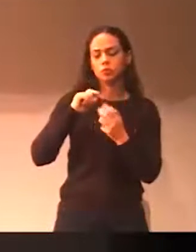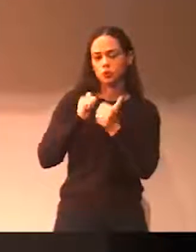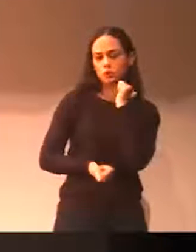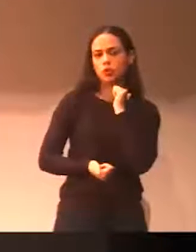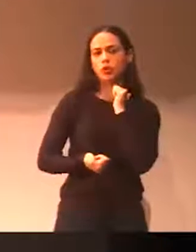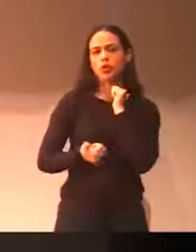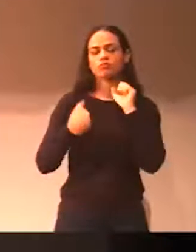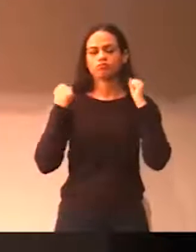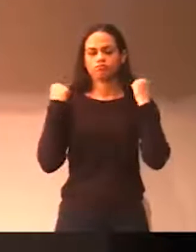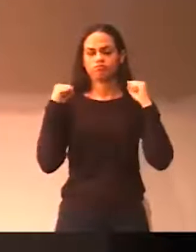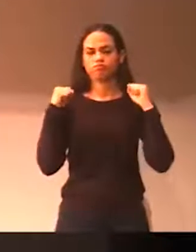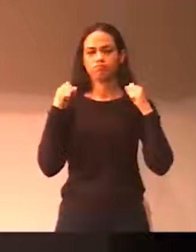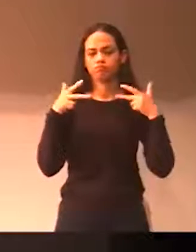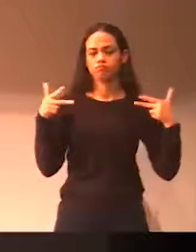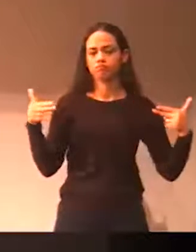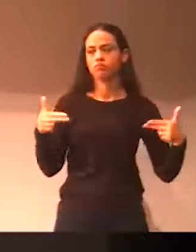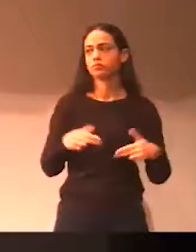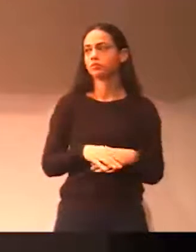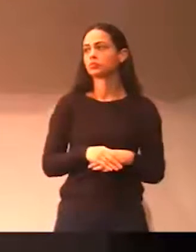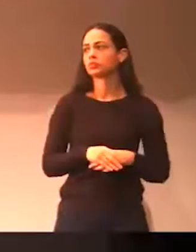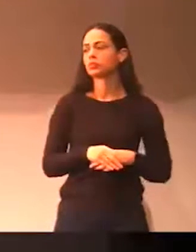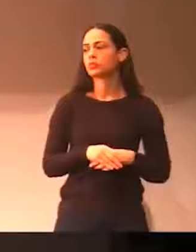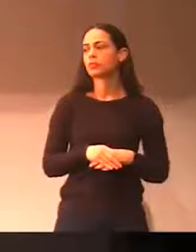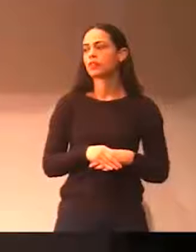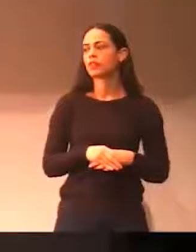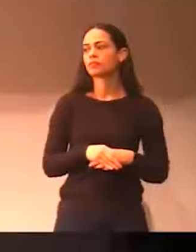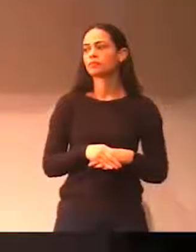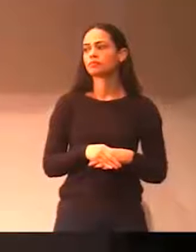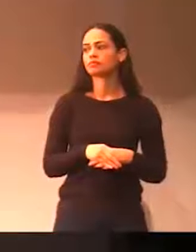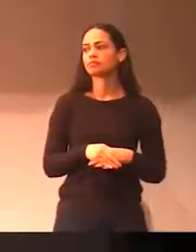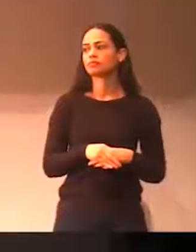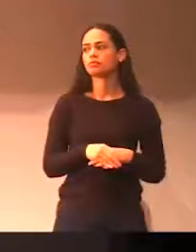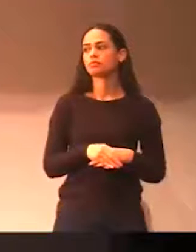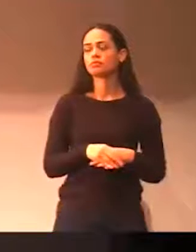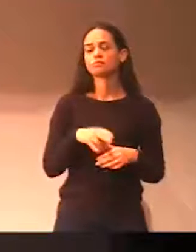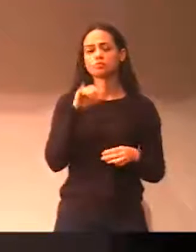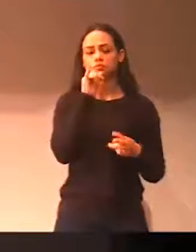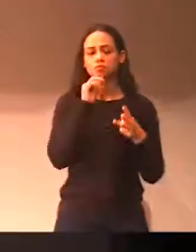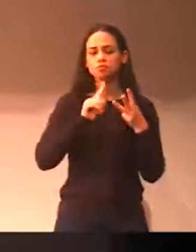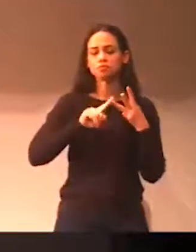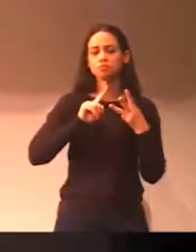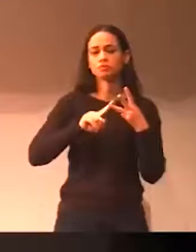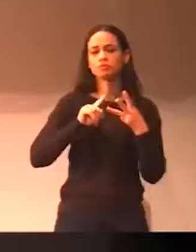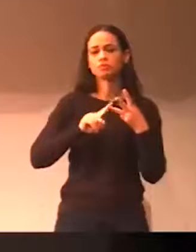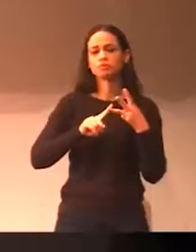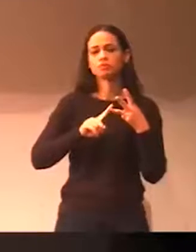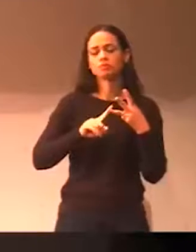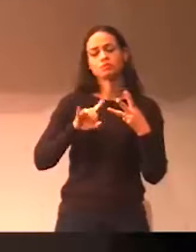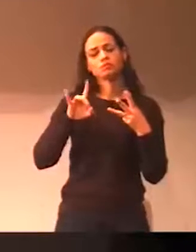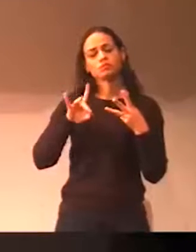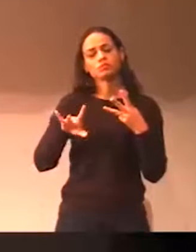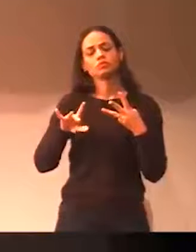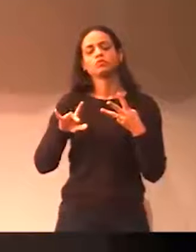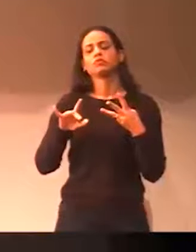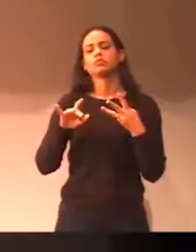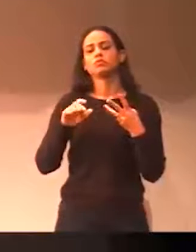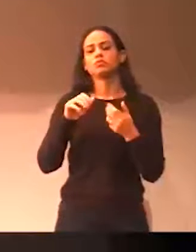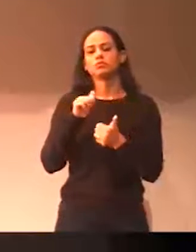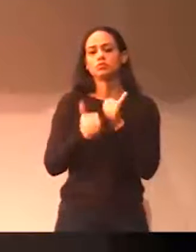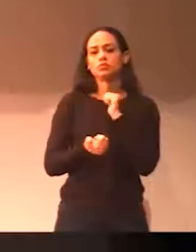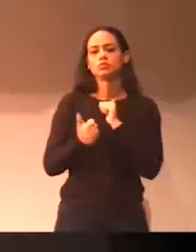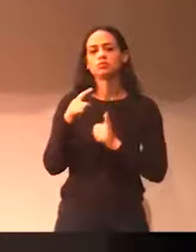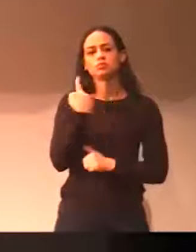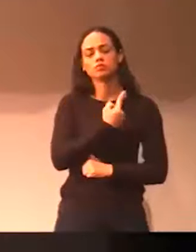O esporte de alto rendimento, nós temos vivenciado, não é só esse esporte que a gente tem valorizado, e eu